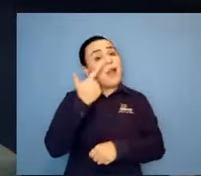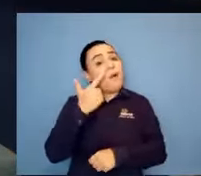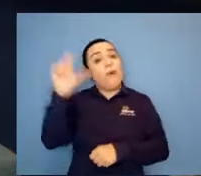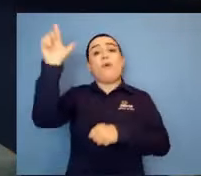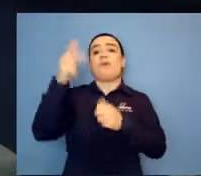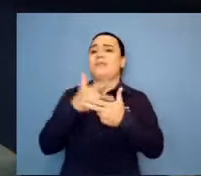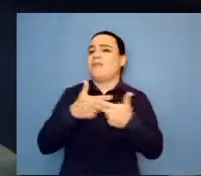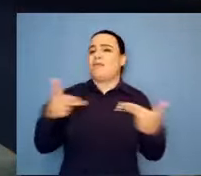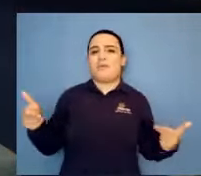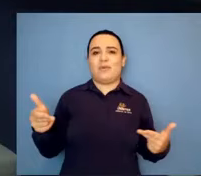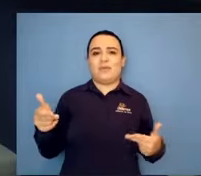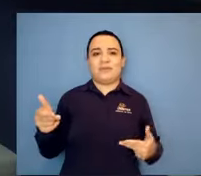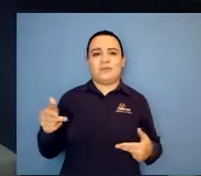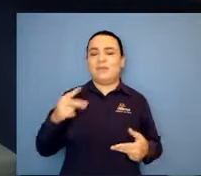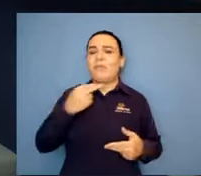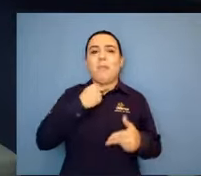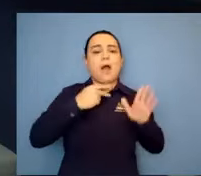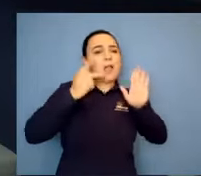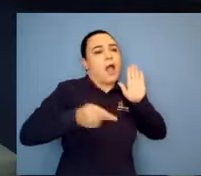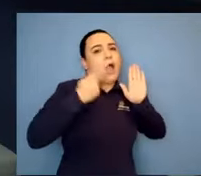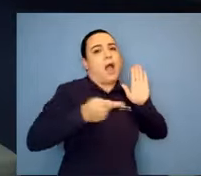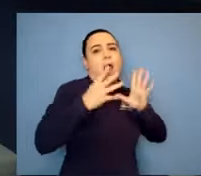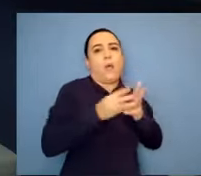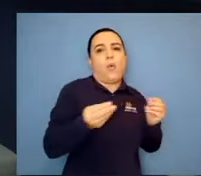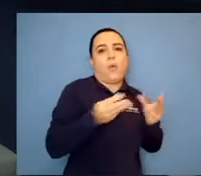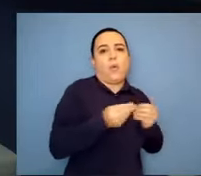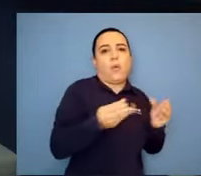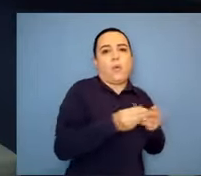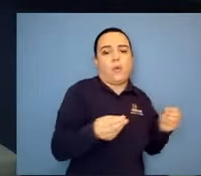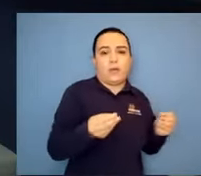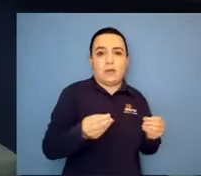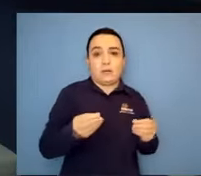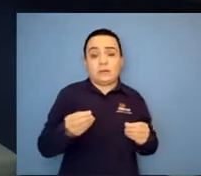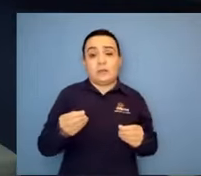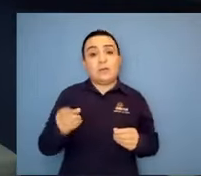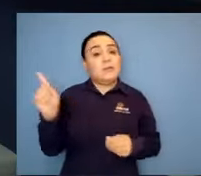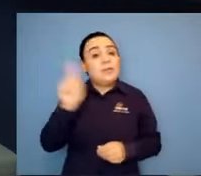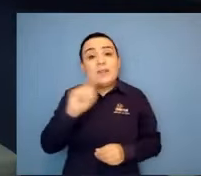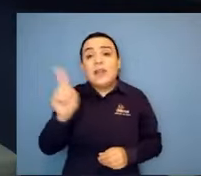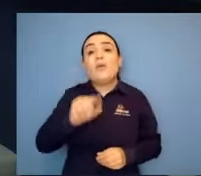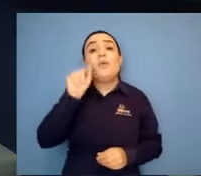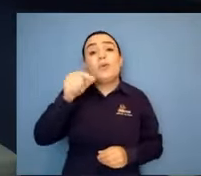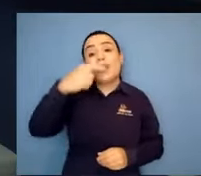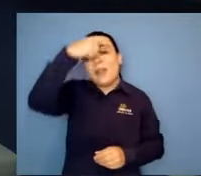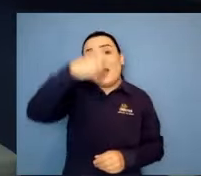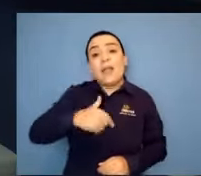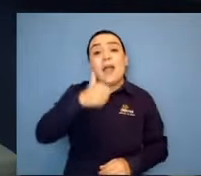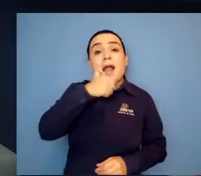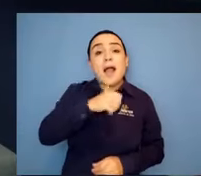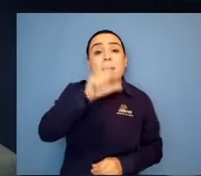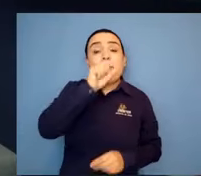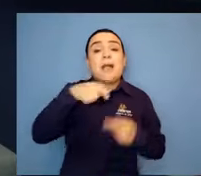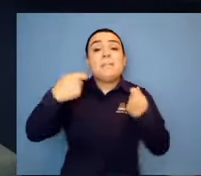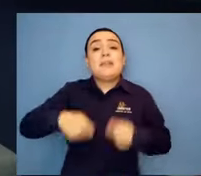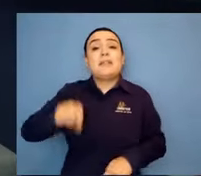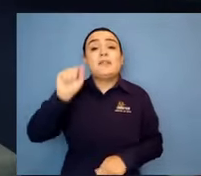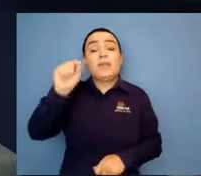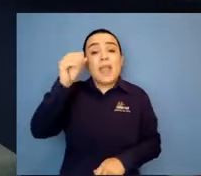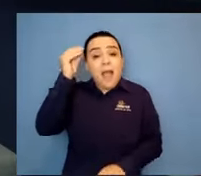eu falo que muitas vezes eu nem sabia orar, né? Mas eu falava com Deus. E o que que eu falava com Deus? com no hospital,